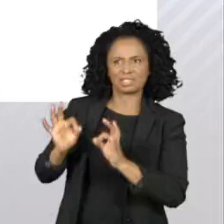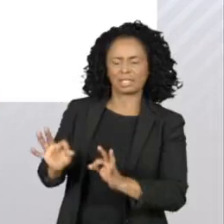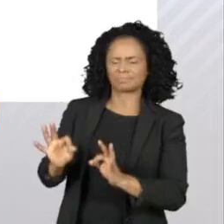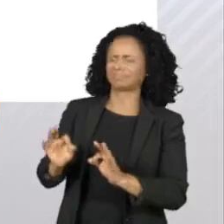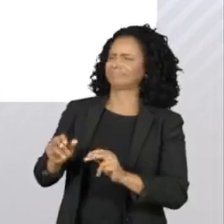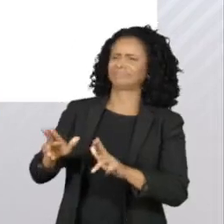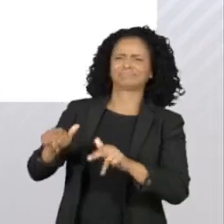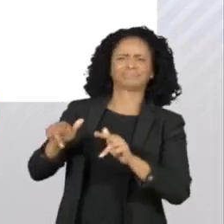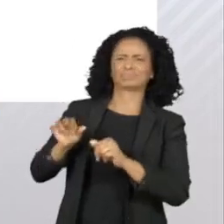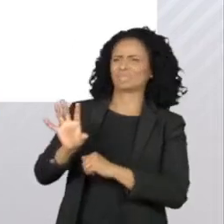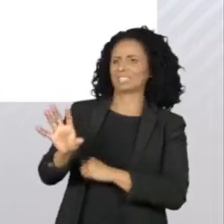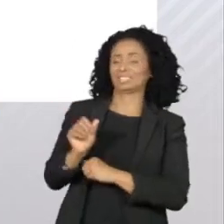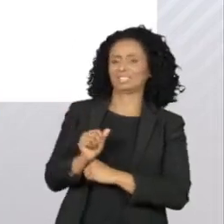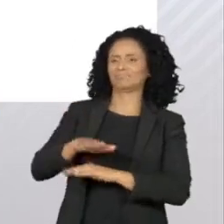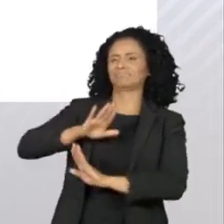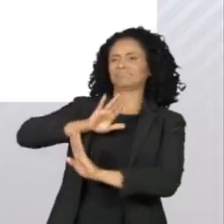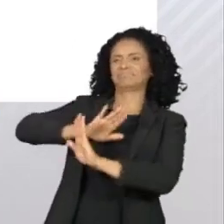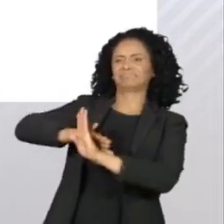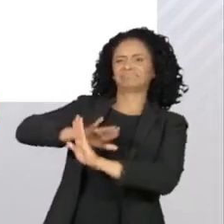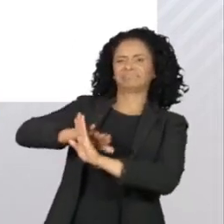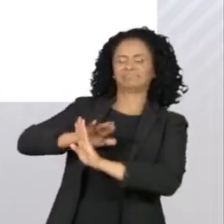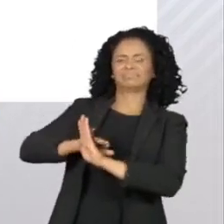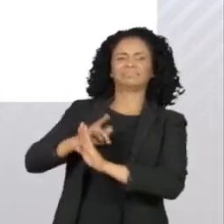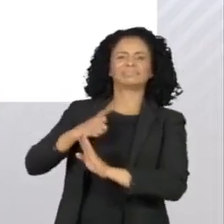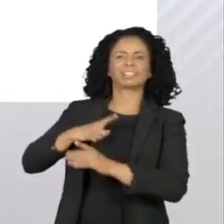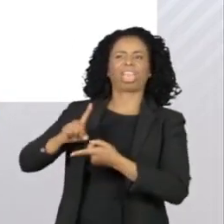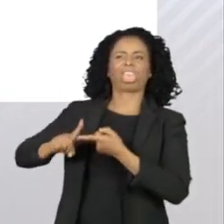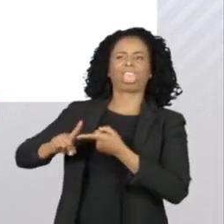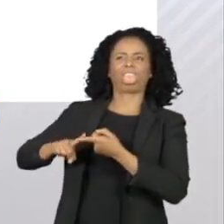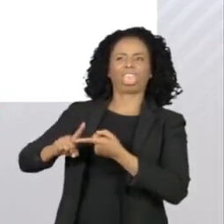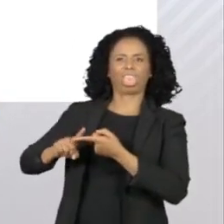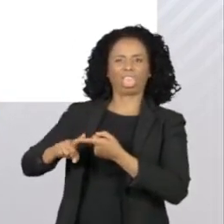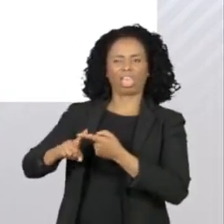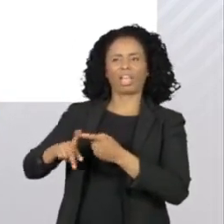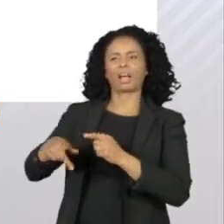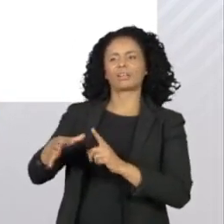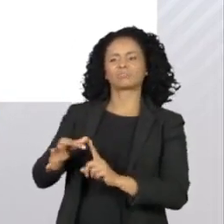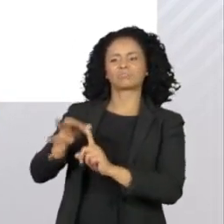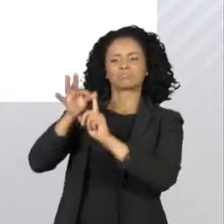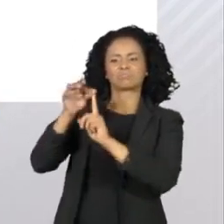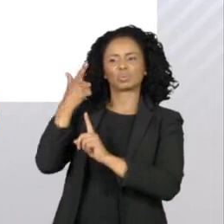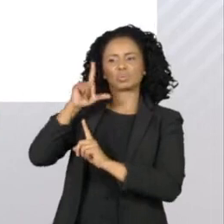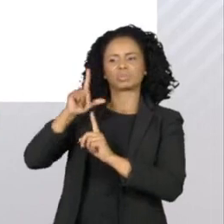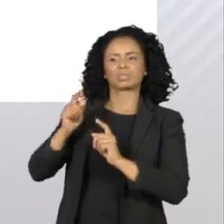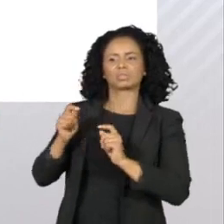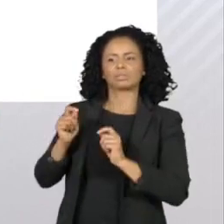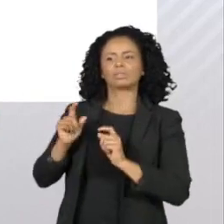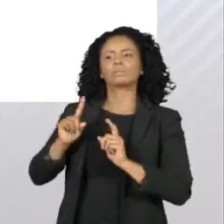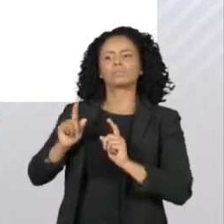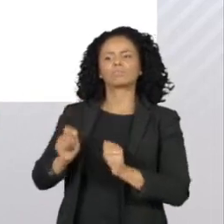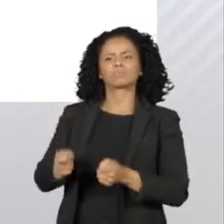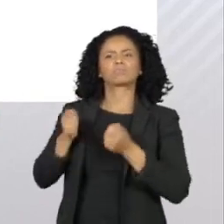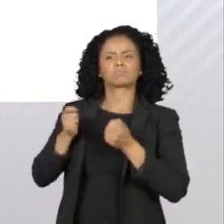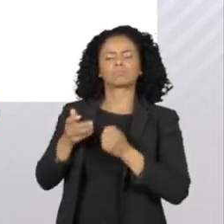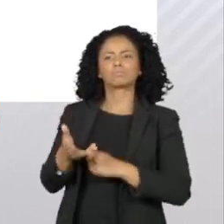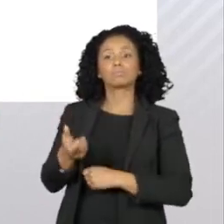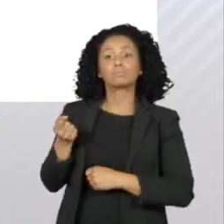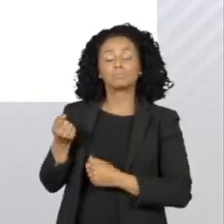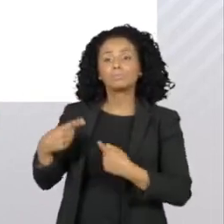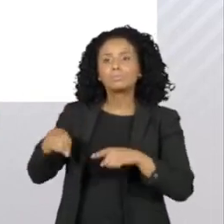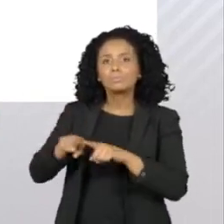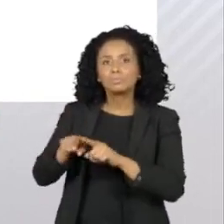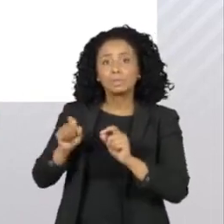contrário, ela aparenta combater supostas ameaças para que seja legitimada. O presidente também disse que abusos